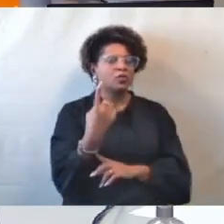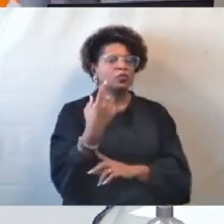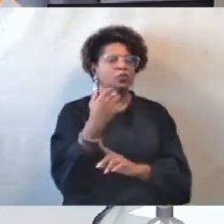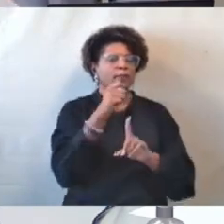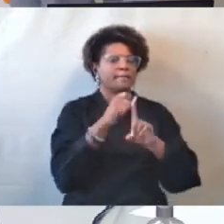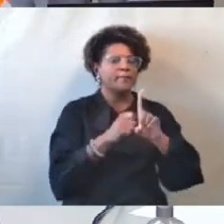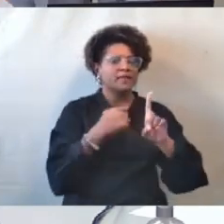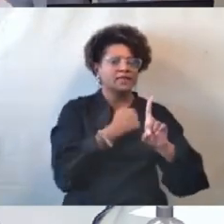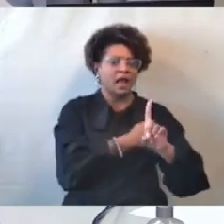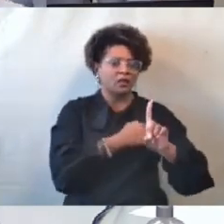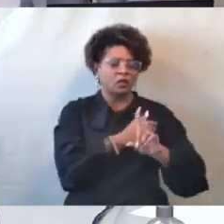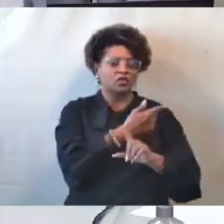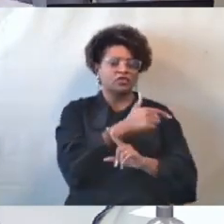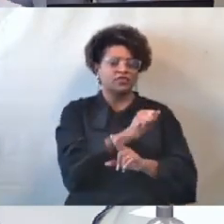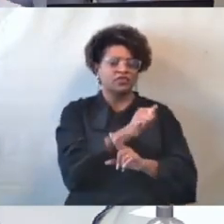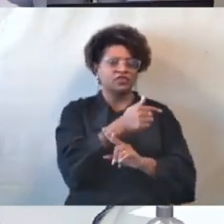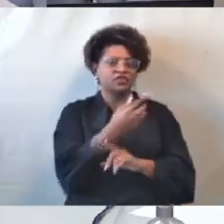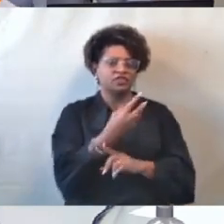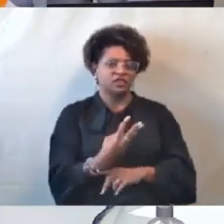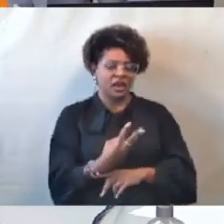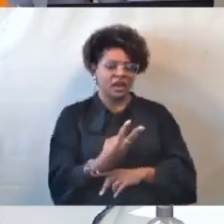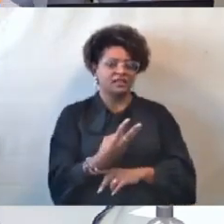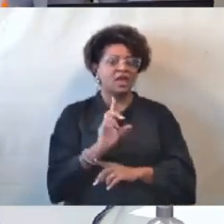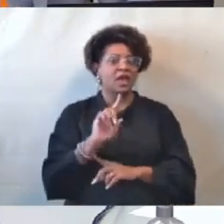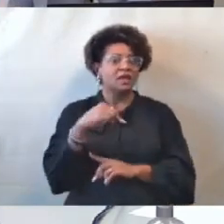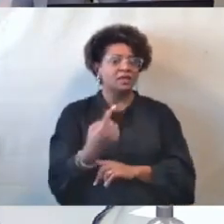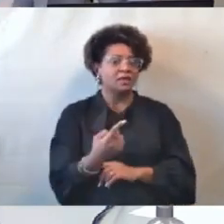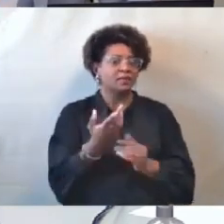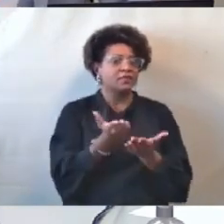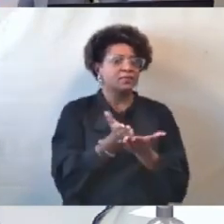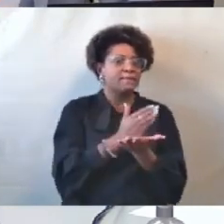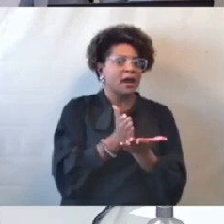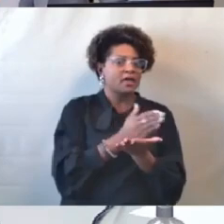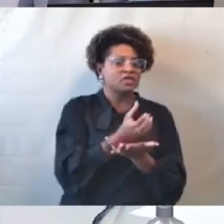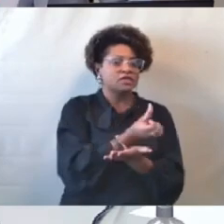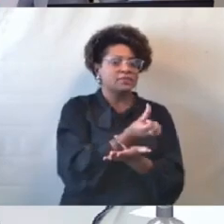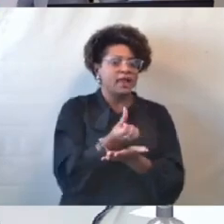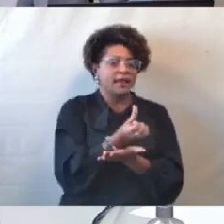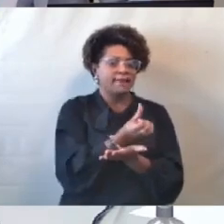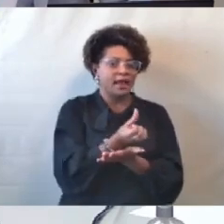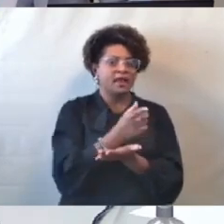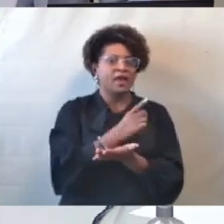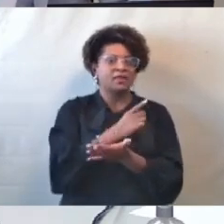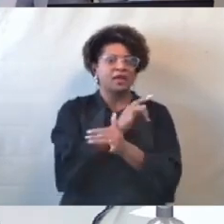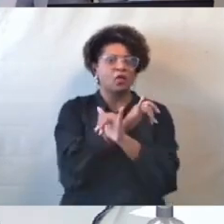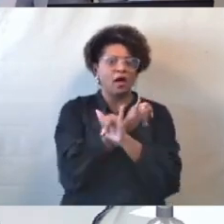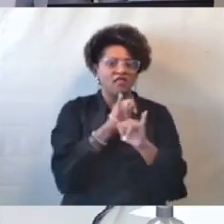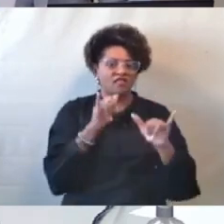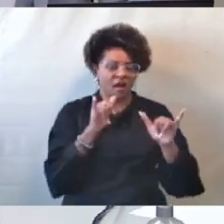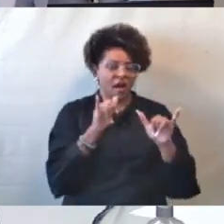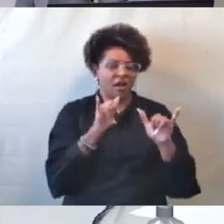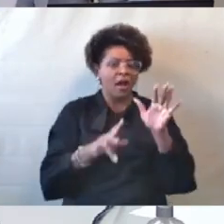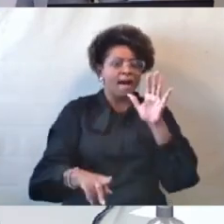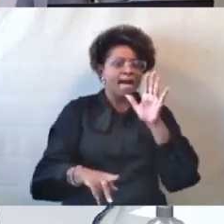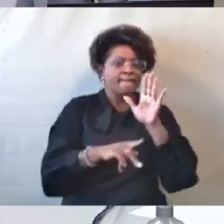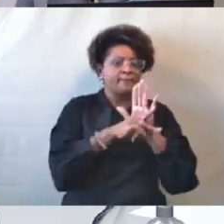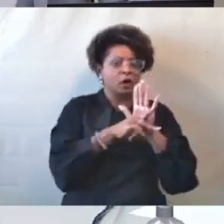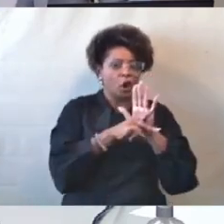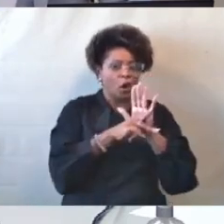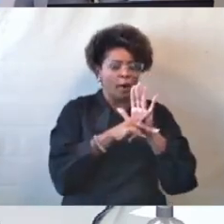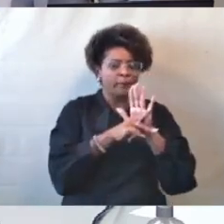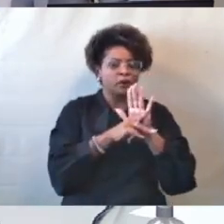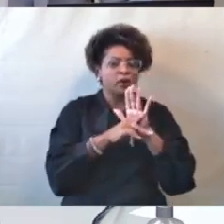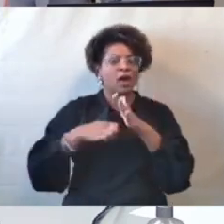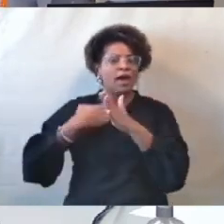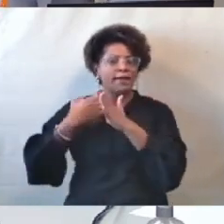mais adiante, nas páginas 66, há uma declaração do próprio consórcio